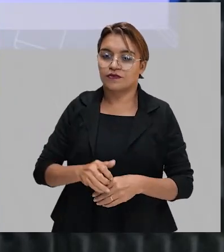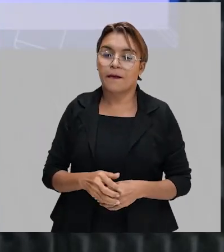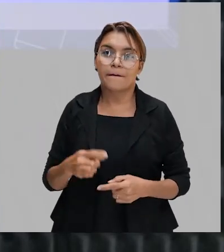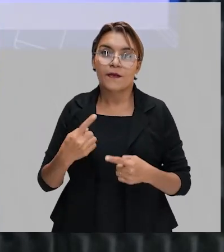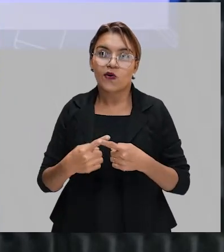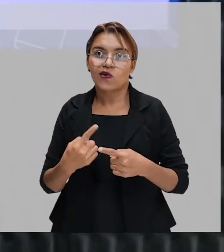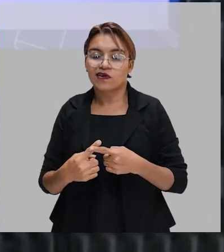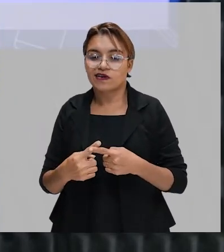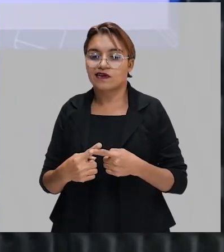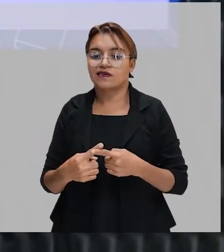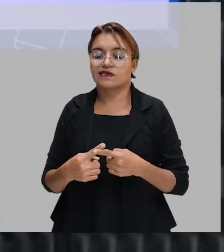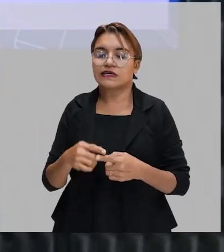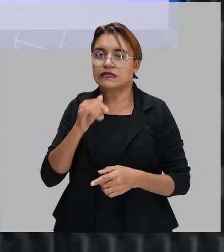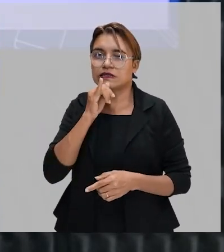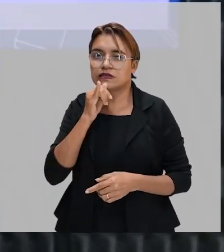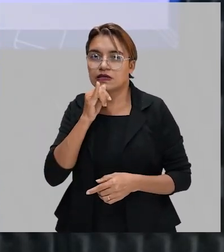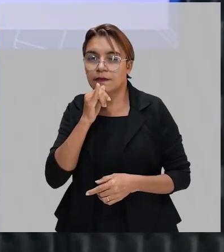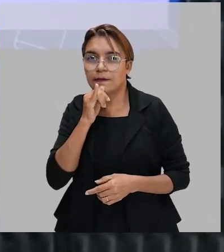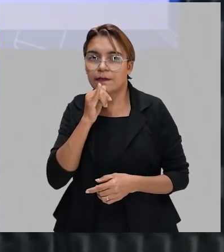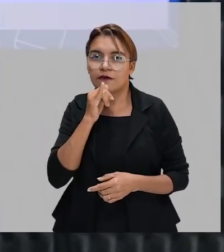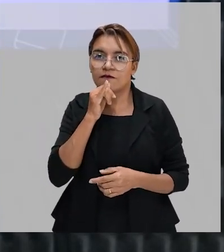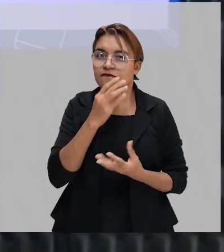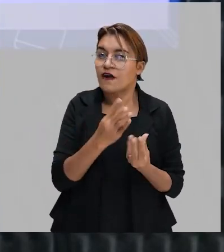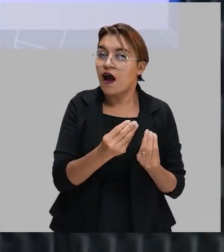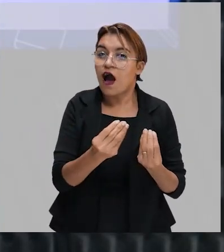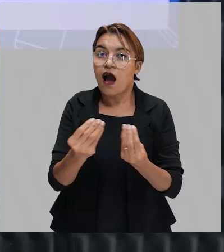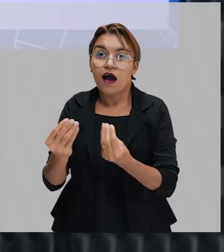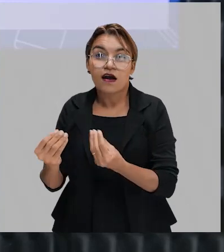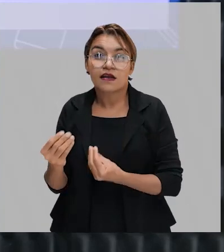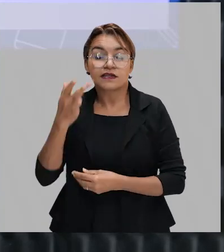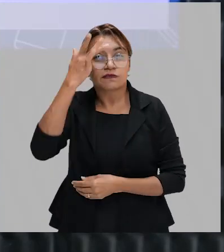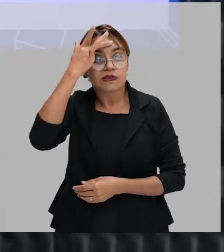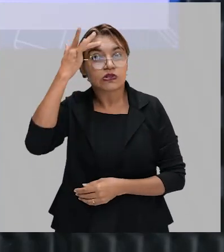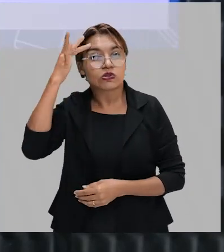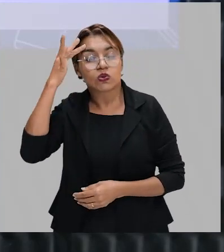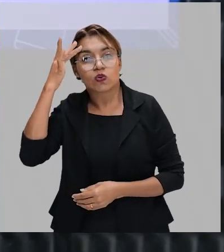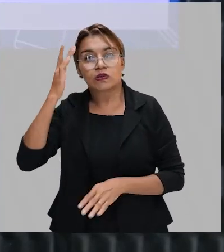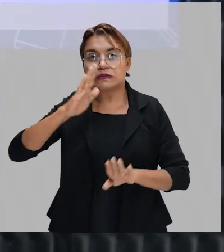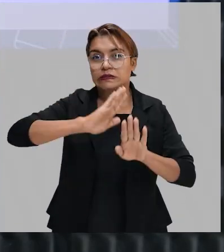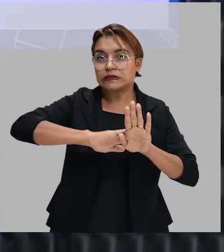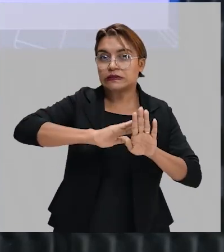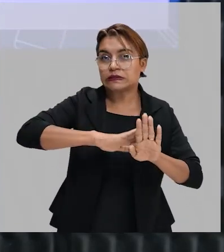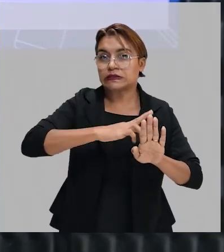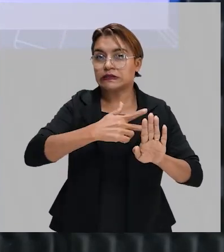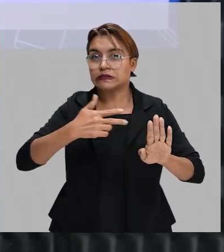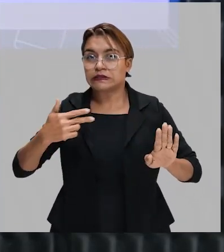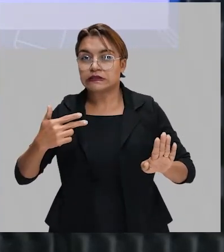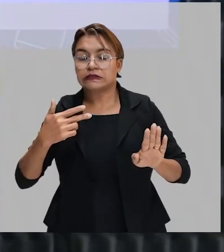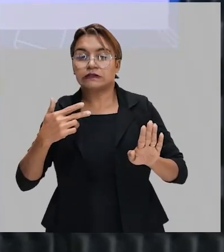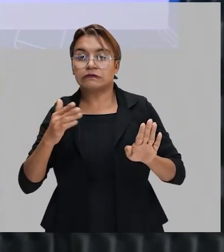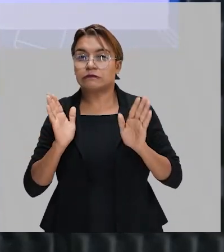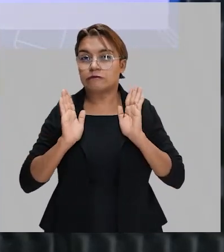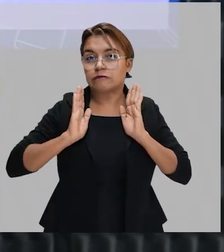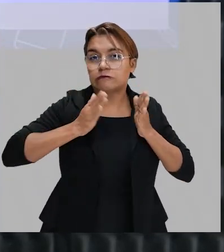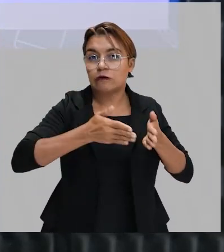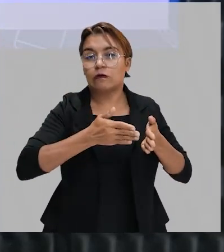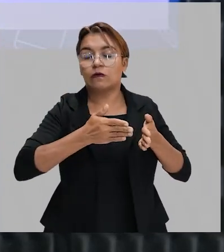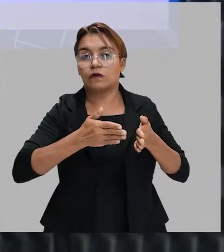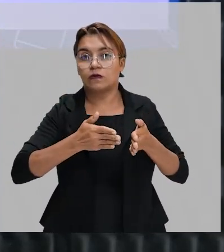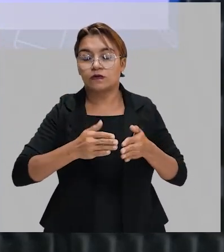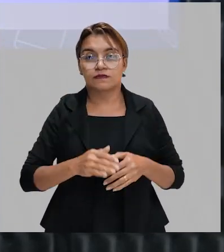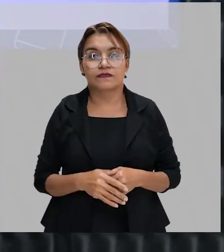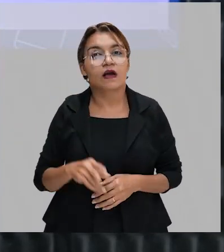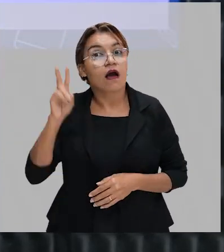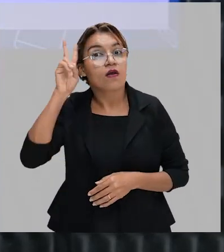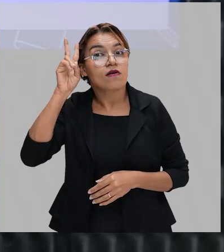preso. Muitas pessoas ainda estão presas a ideologias, ultrapassadas. Tem gente que é